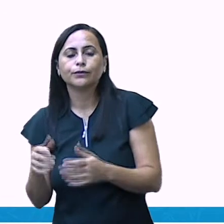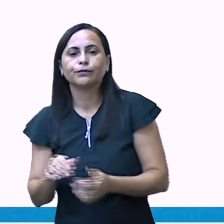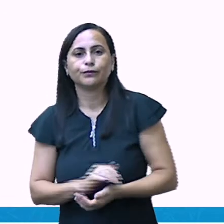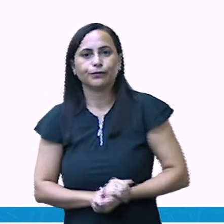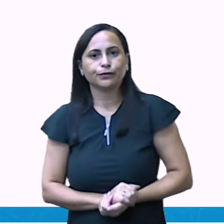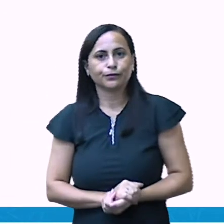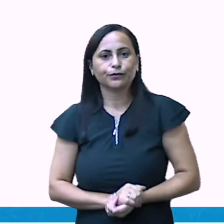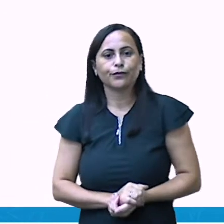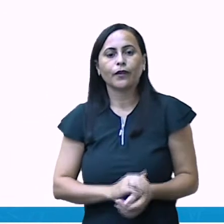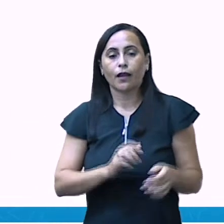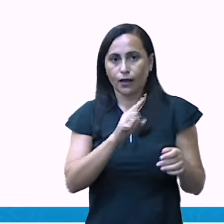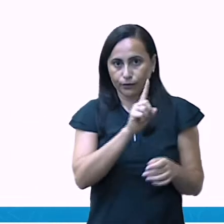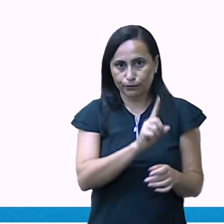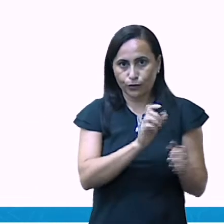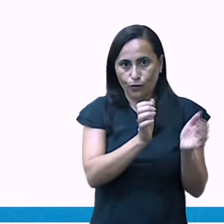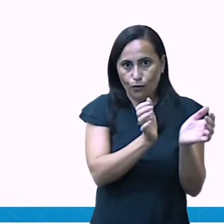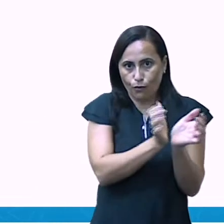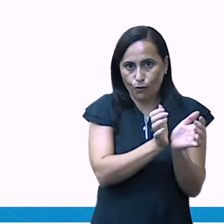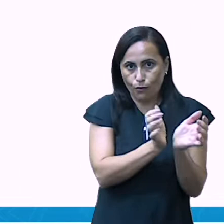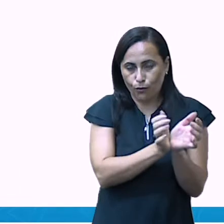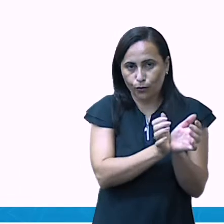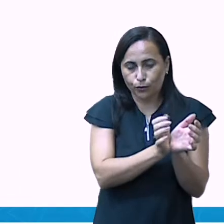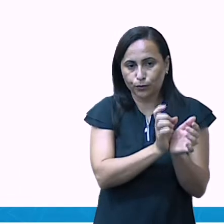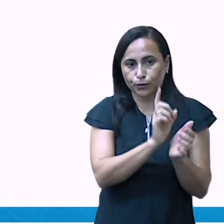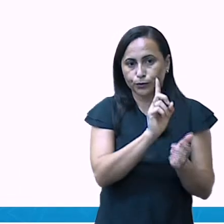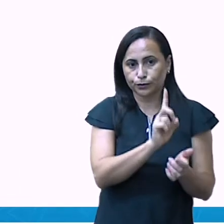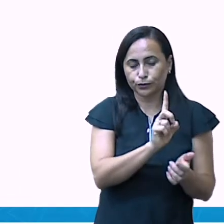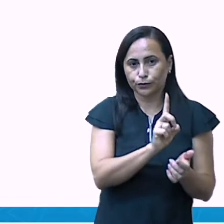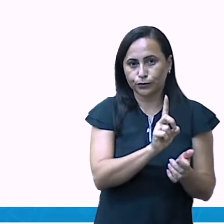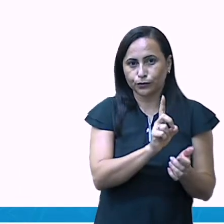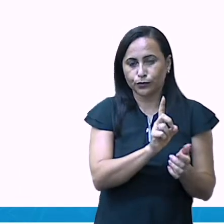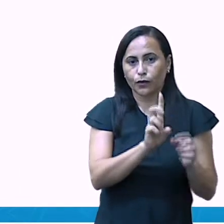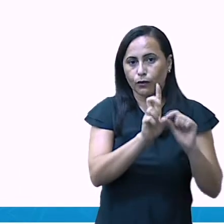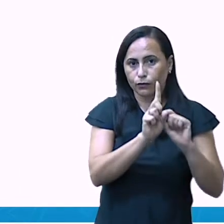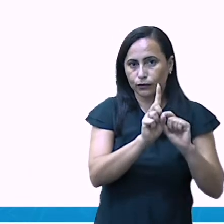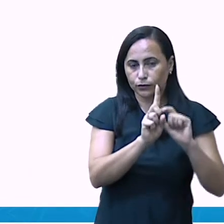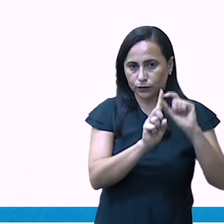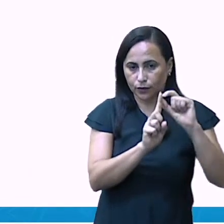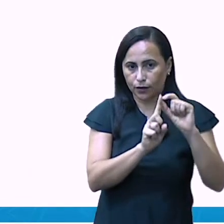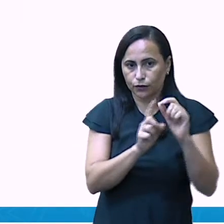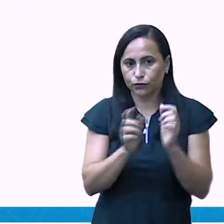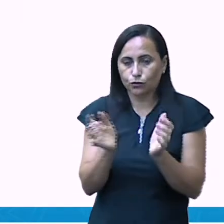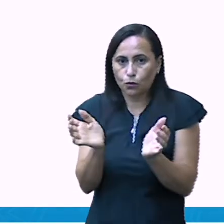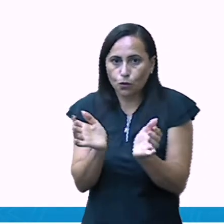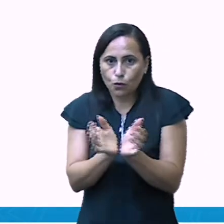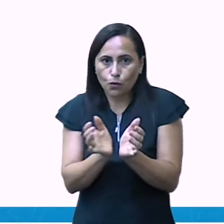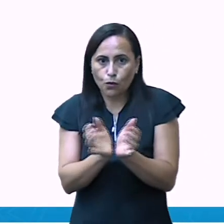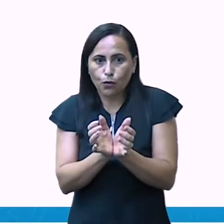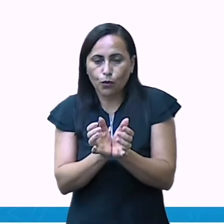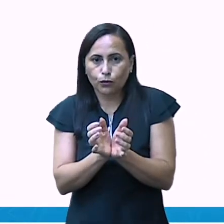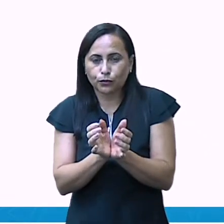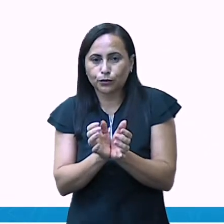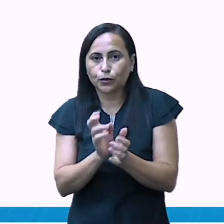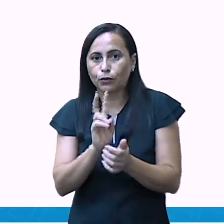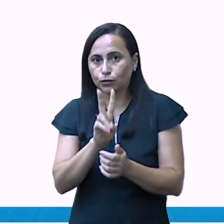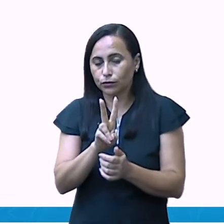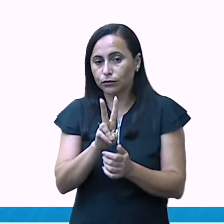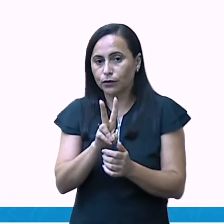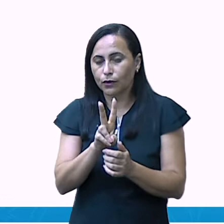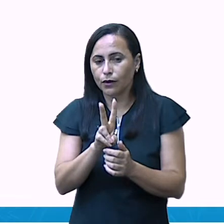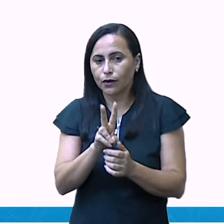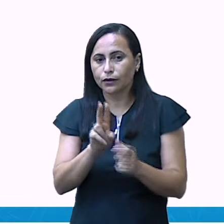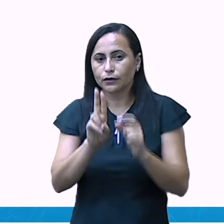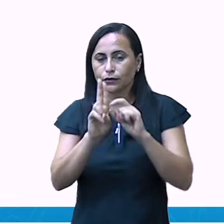ordem, que nós chamamos ordem da unidade. Número 2, duas ordens. Unidade